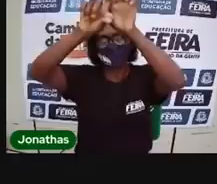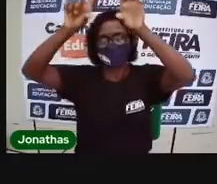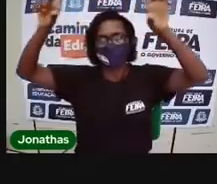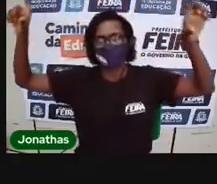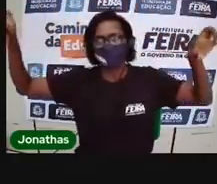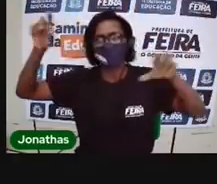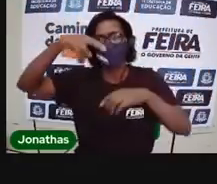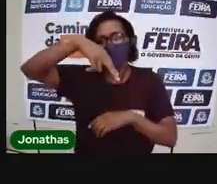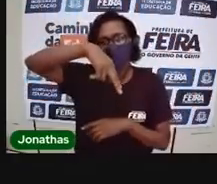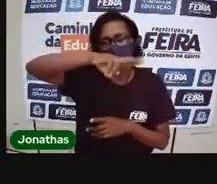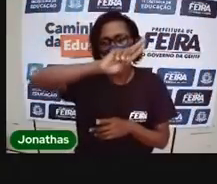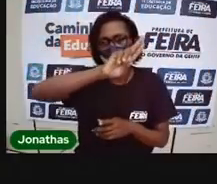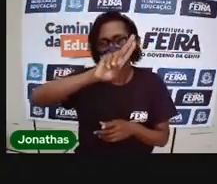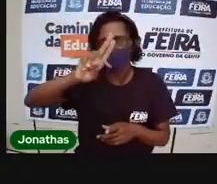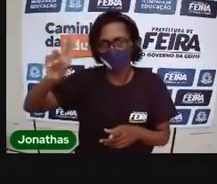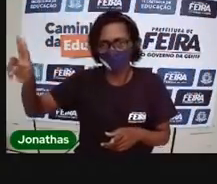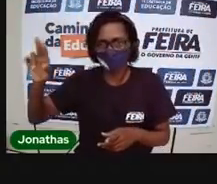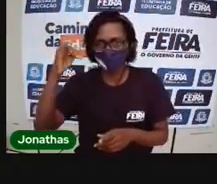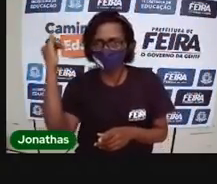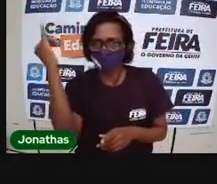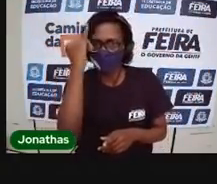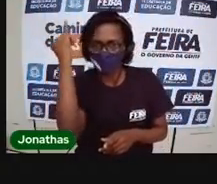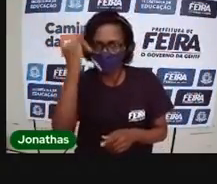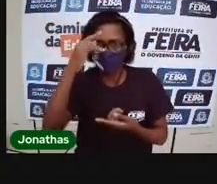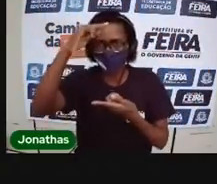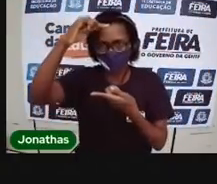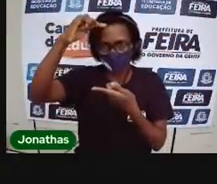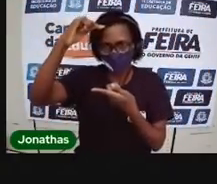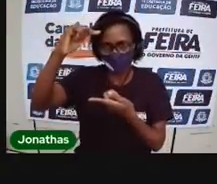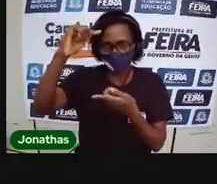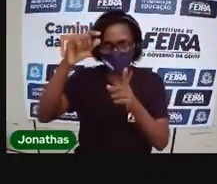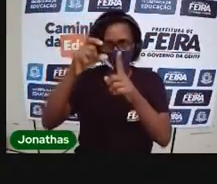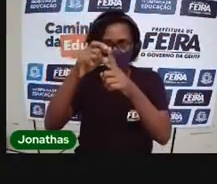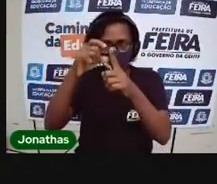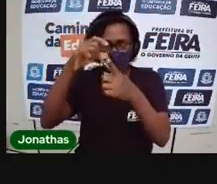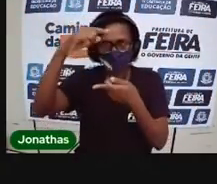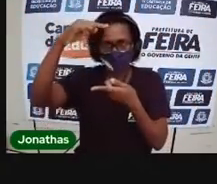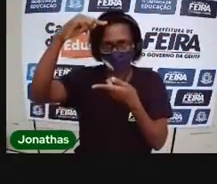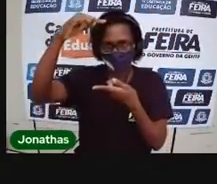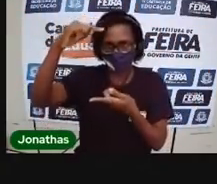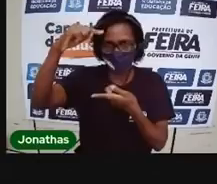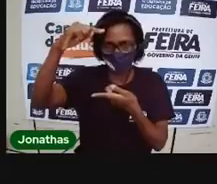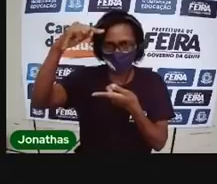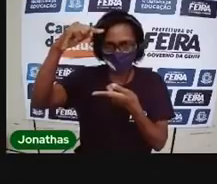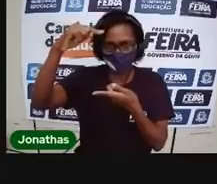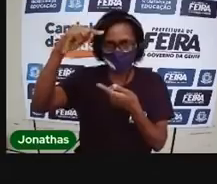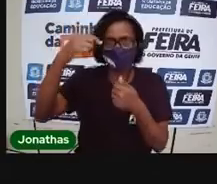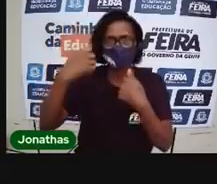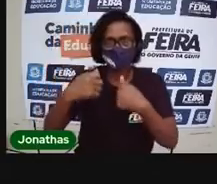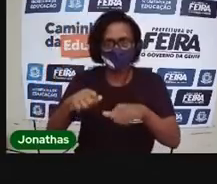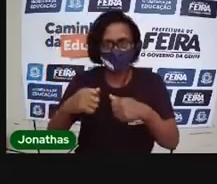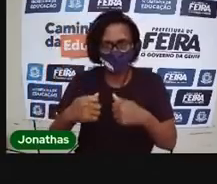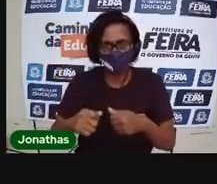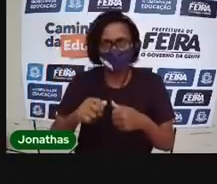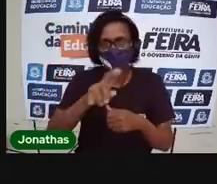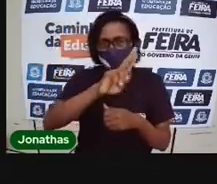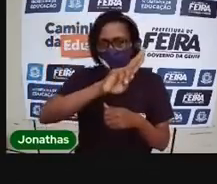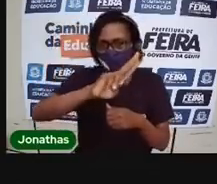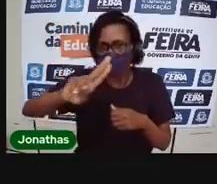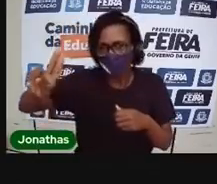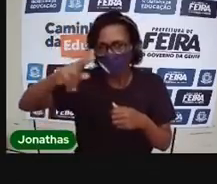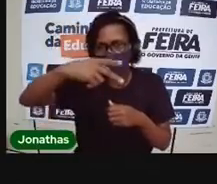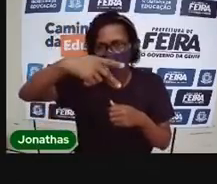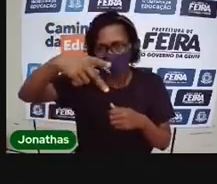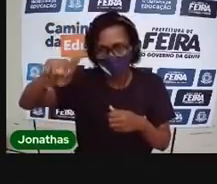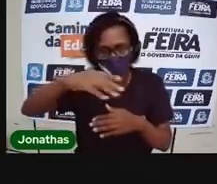E isso mesmo. Letra maiúscula. Coloca o nome da sua escola completa. O seu nome completo.